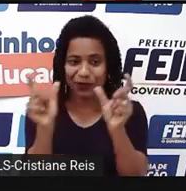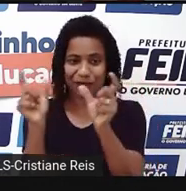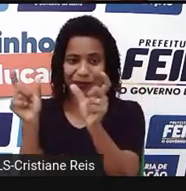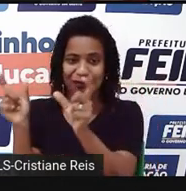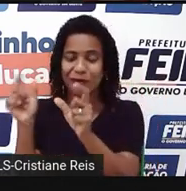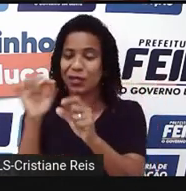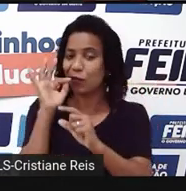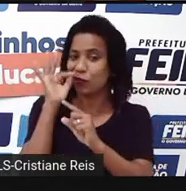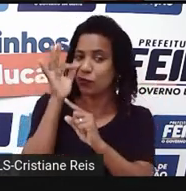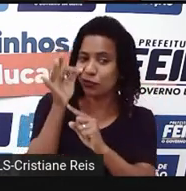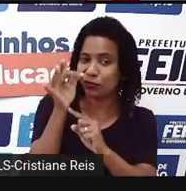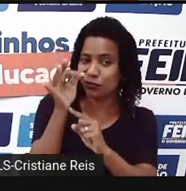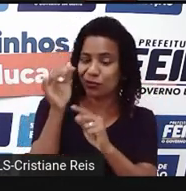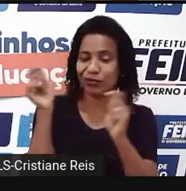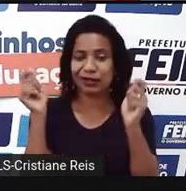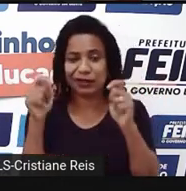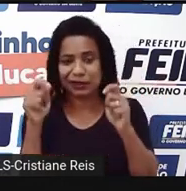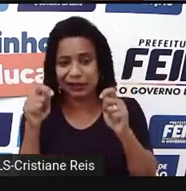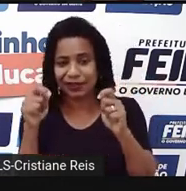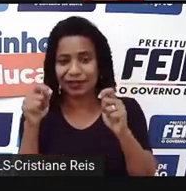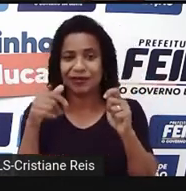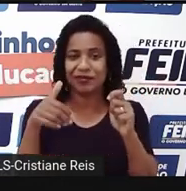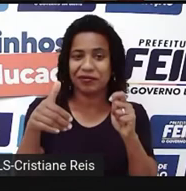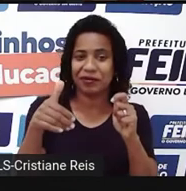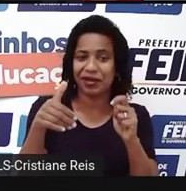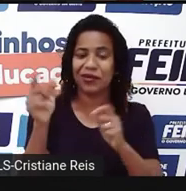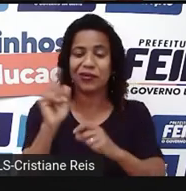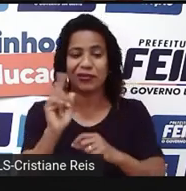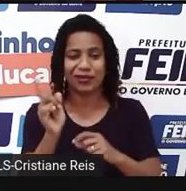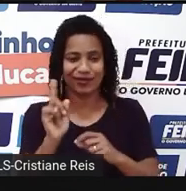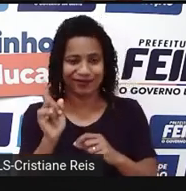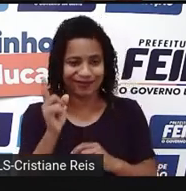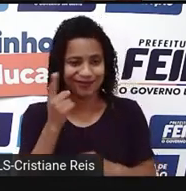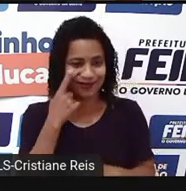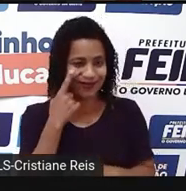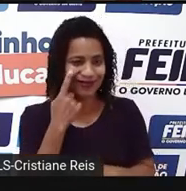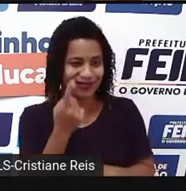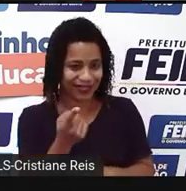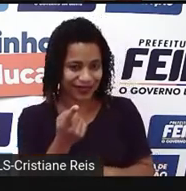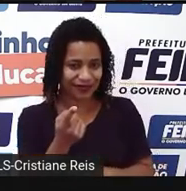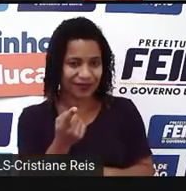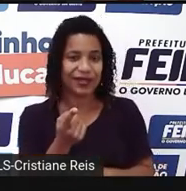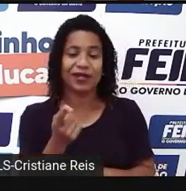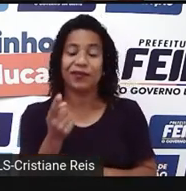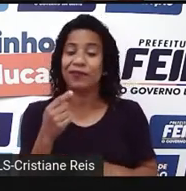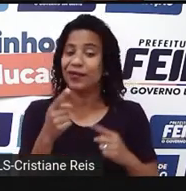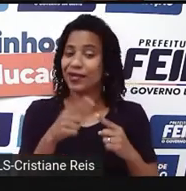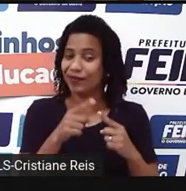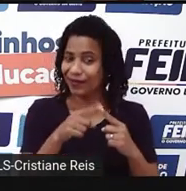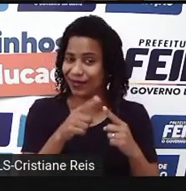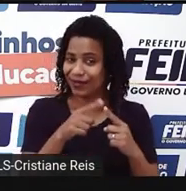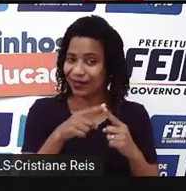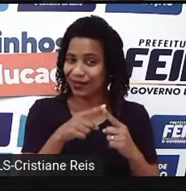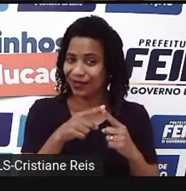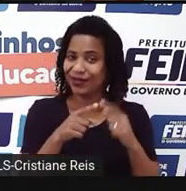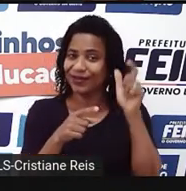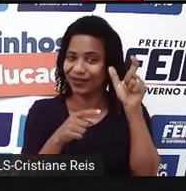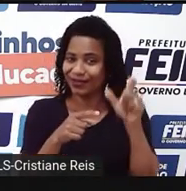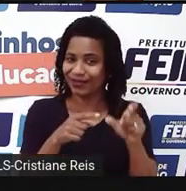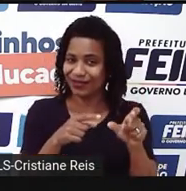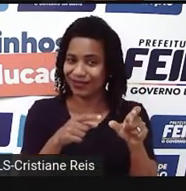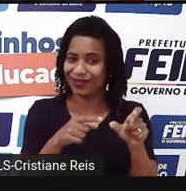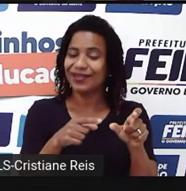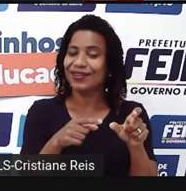que podem acontecer ou não. Então, lembra? Primeiro a gente coloca o sujeito, depois nós